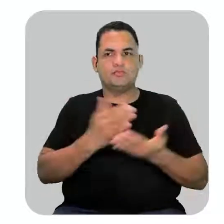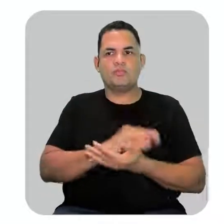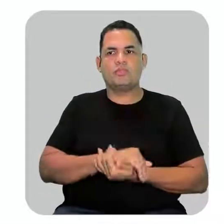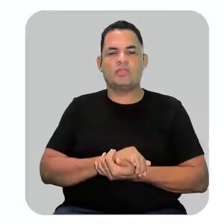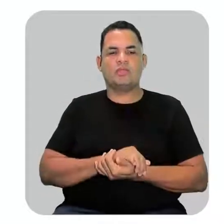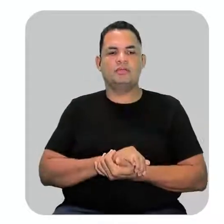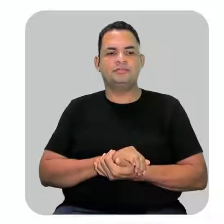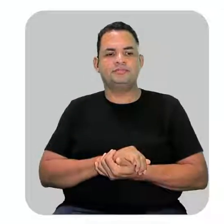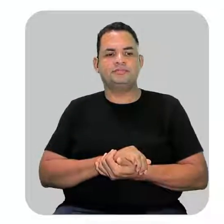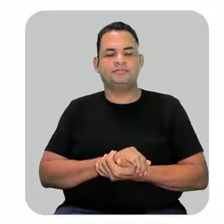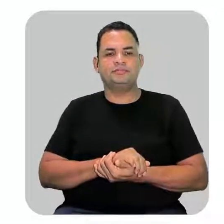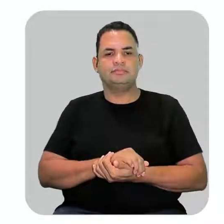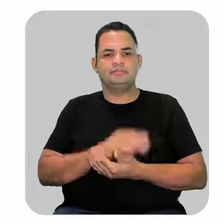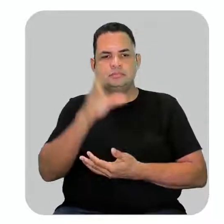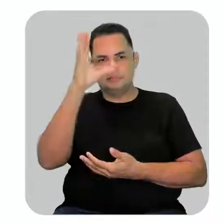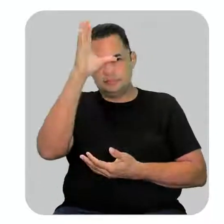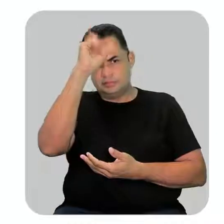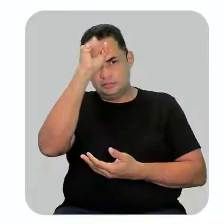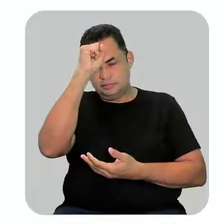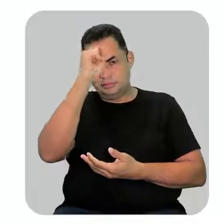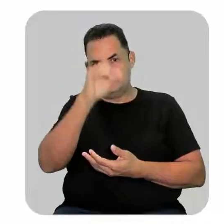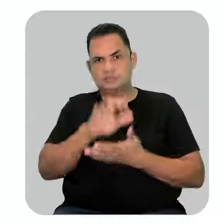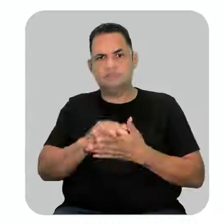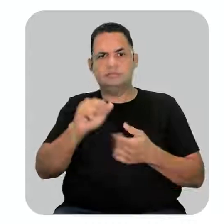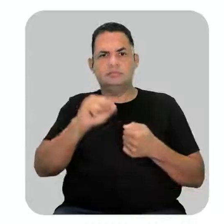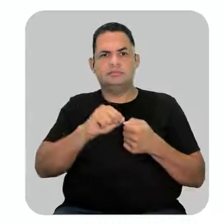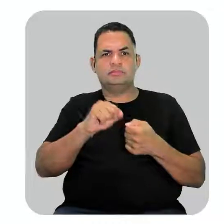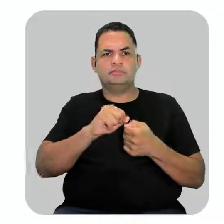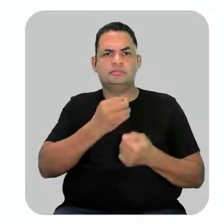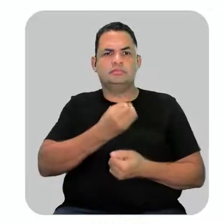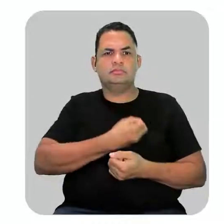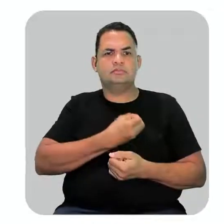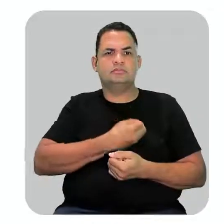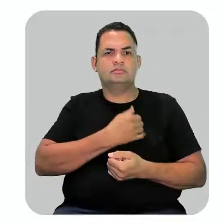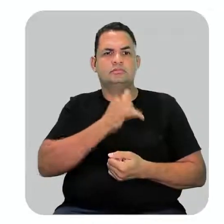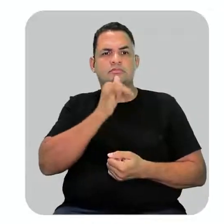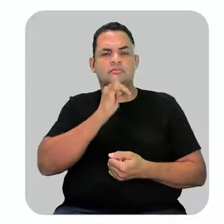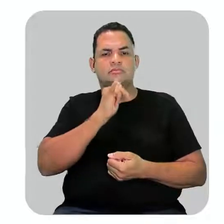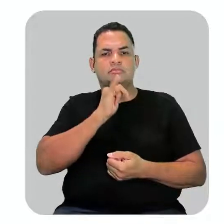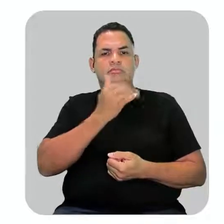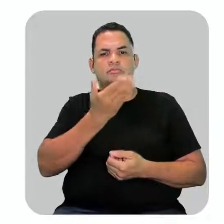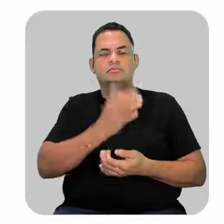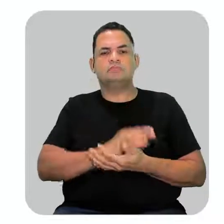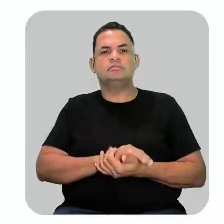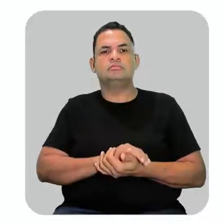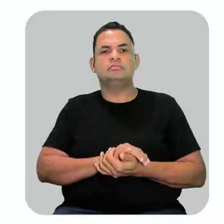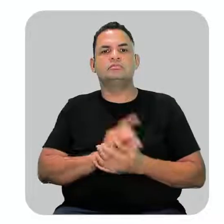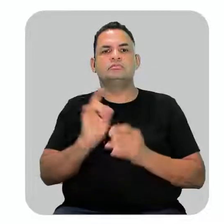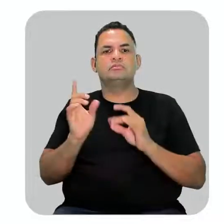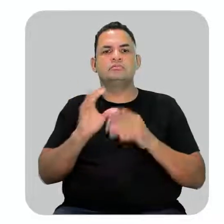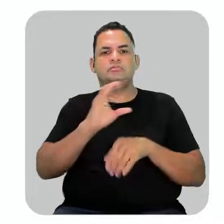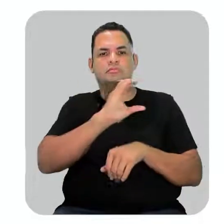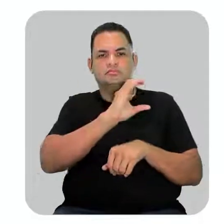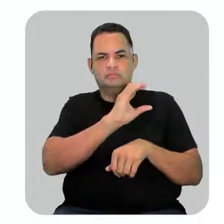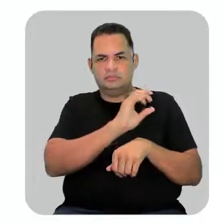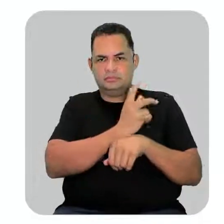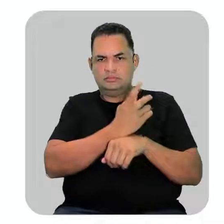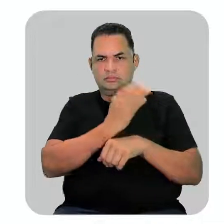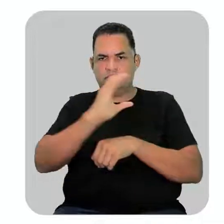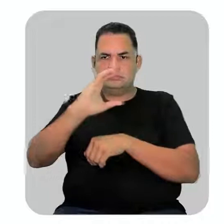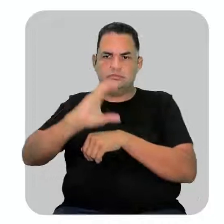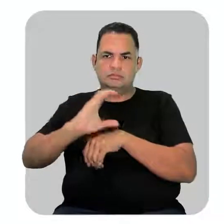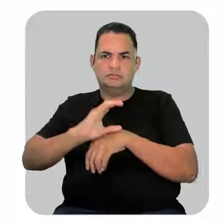vamos aqui ao aprender fazendo exemplo número 1 cada hidrocarboneto cada deve